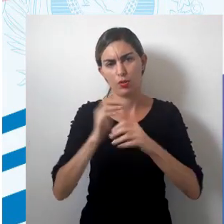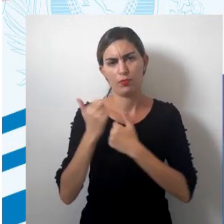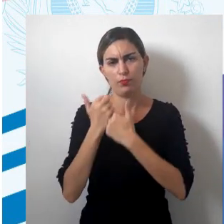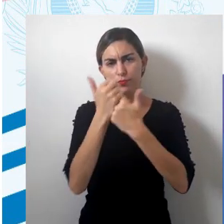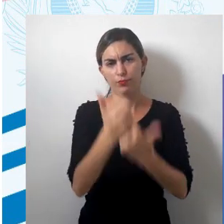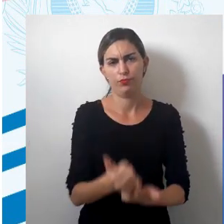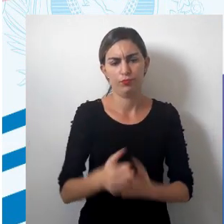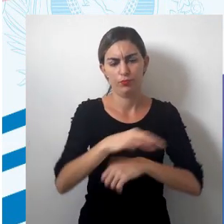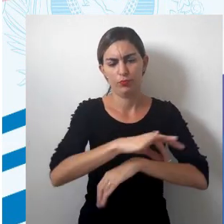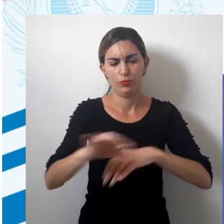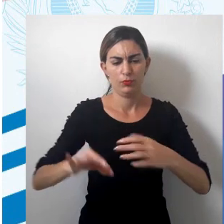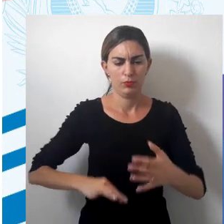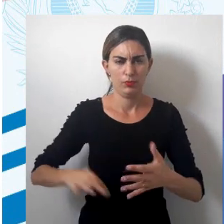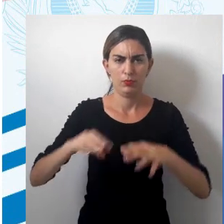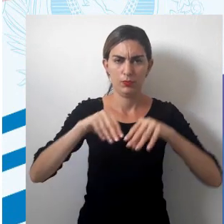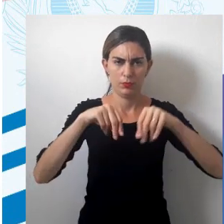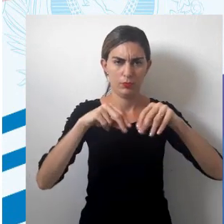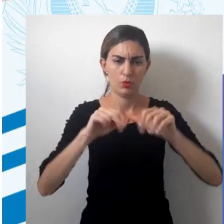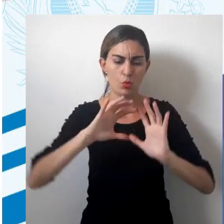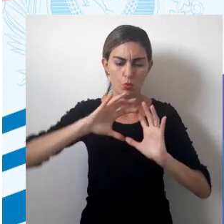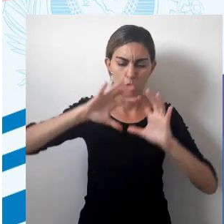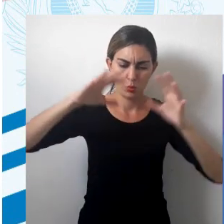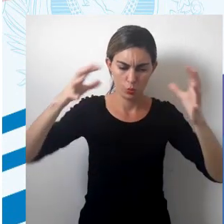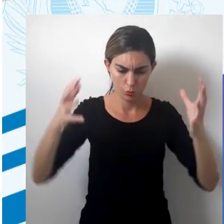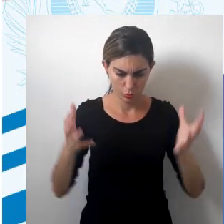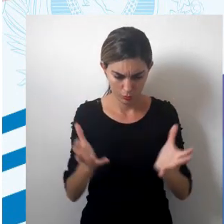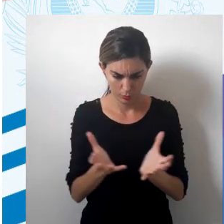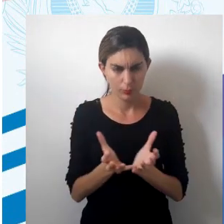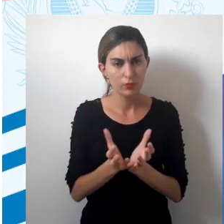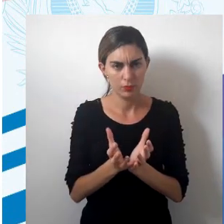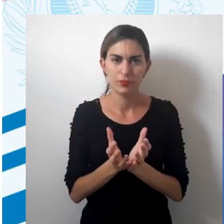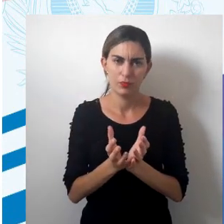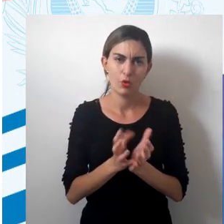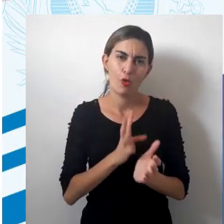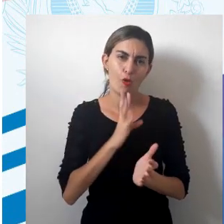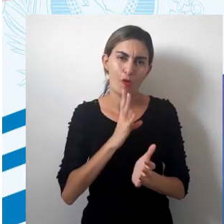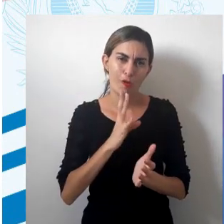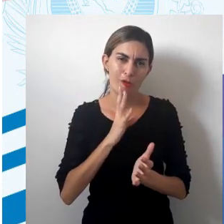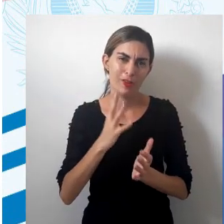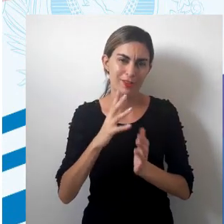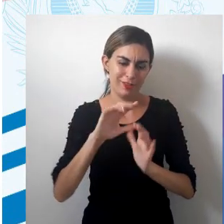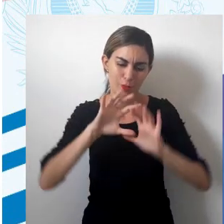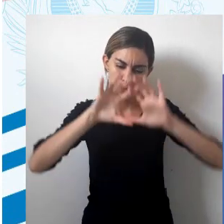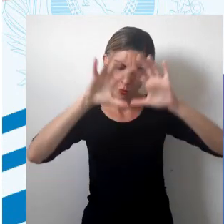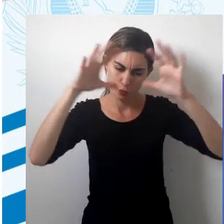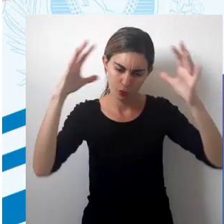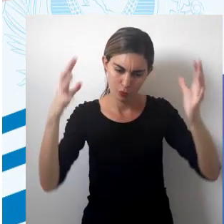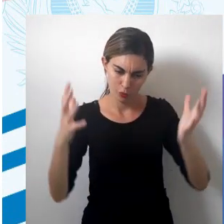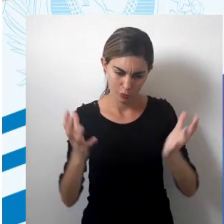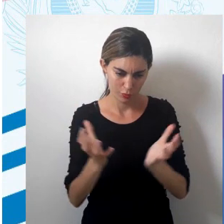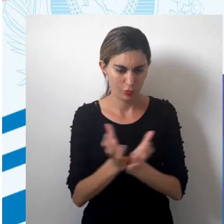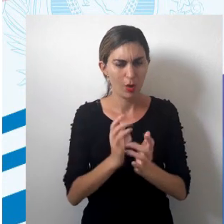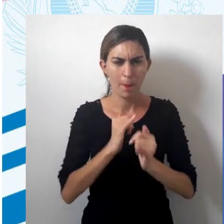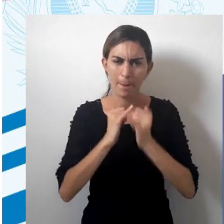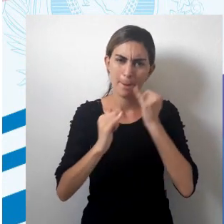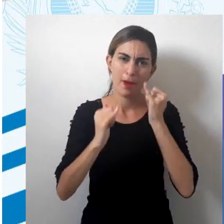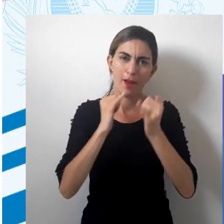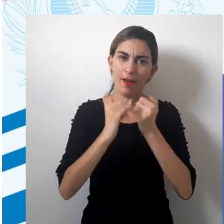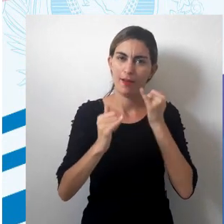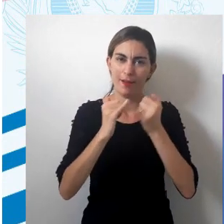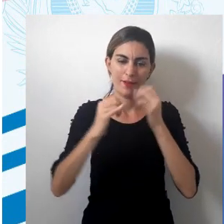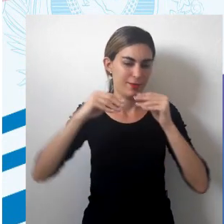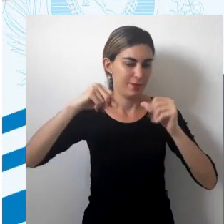representação cartográfica da superfície. O globo terrestre, que é uma forma mais geral, que representa a superfície do globo, é a que mais se